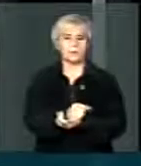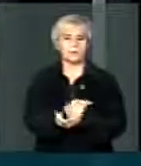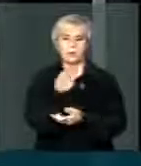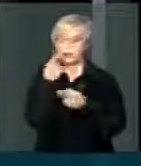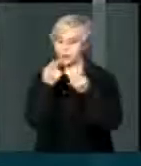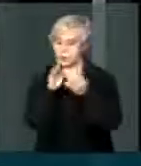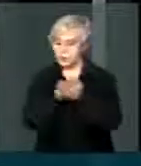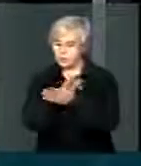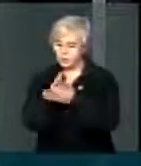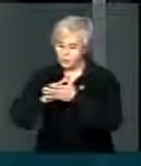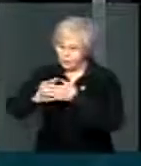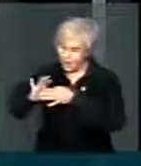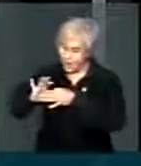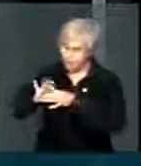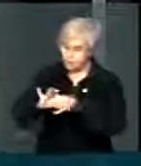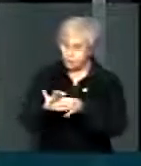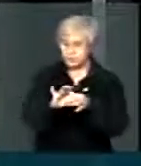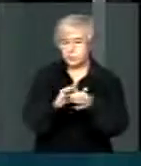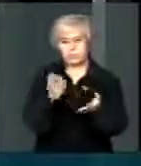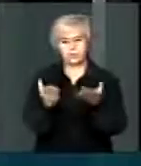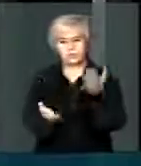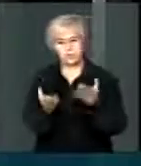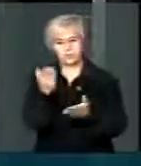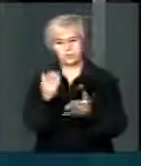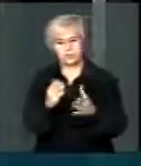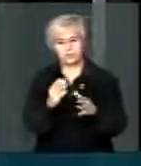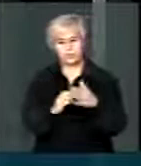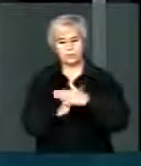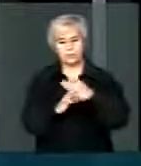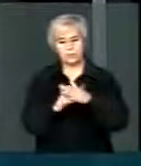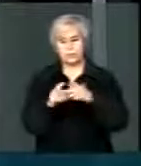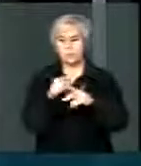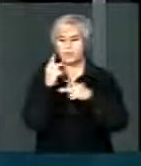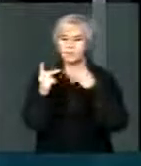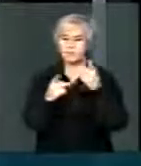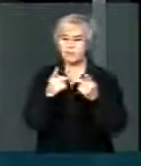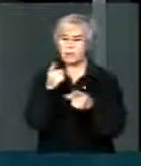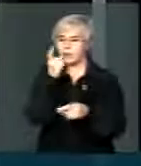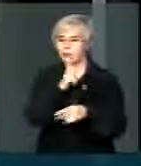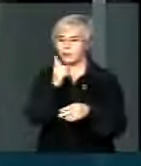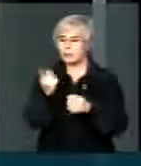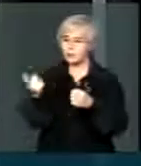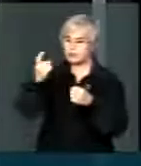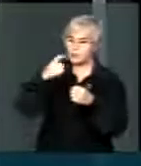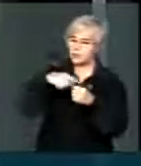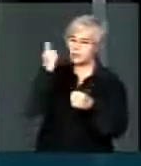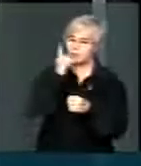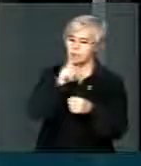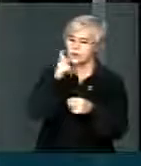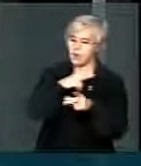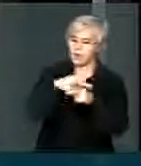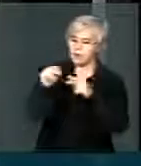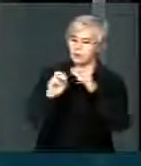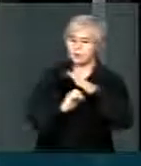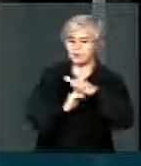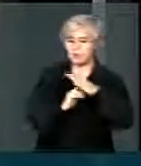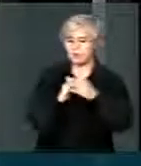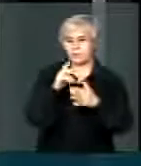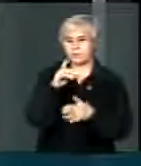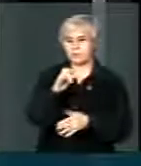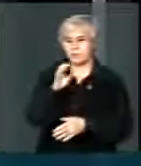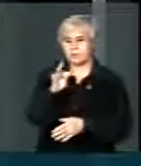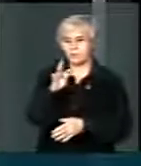conteúdo do balanço, disse assim, a forma de recuperar a capacidade de investimento da Petrobras e da sua rede de